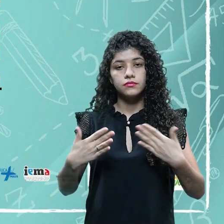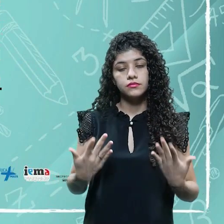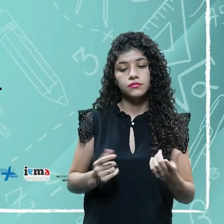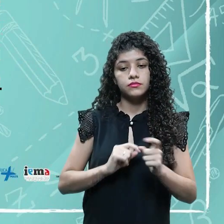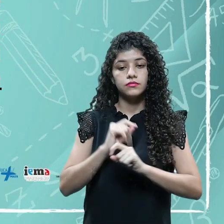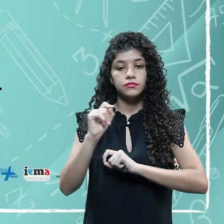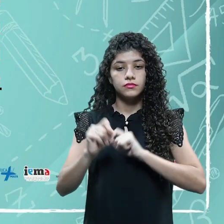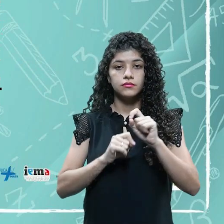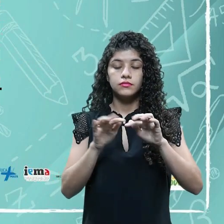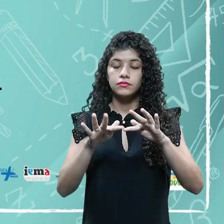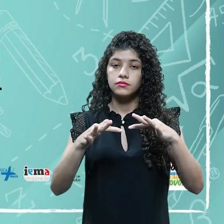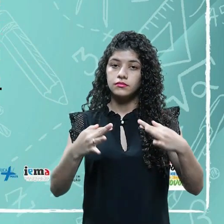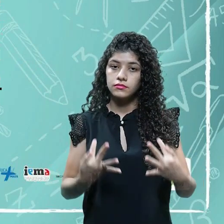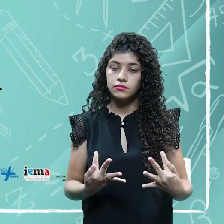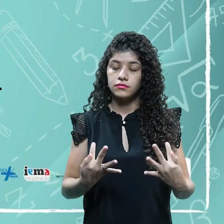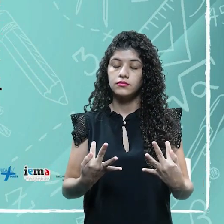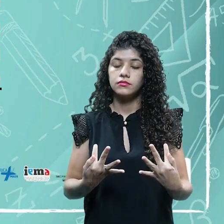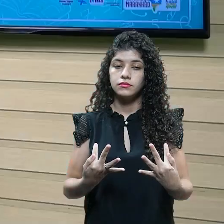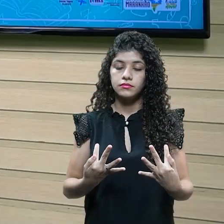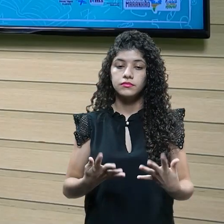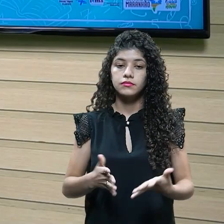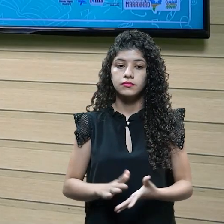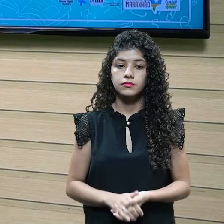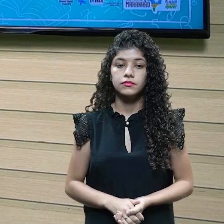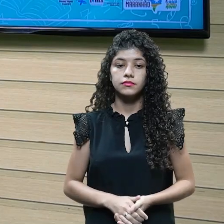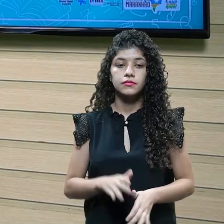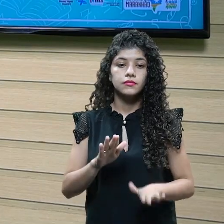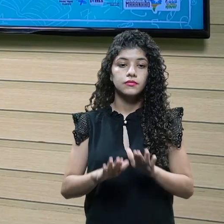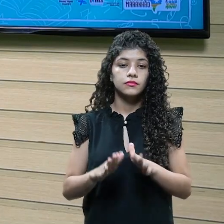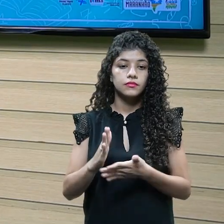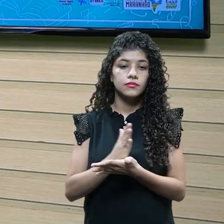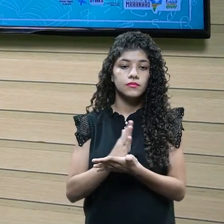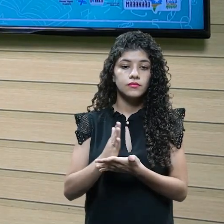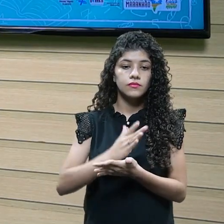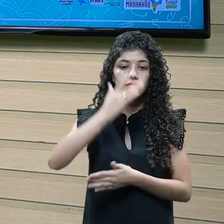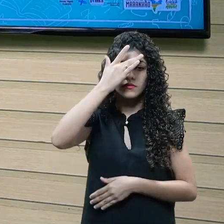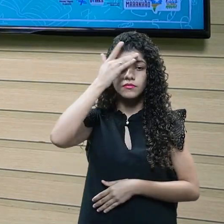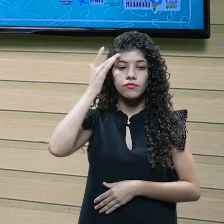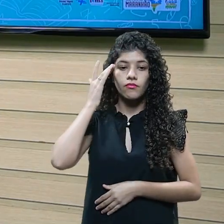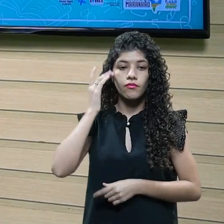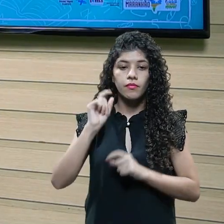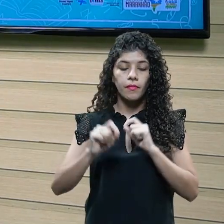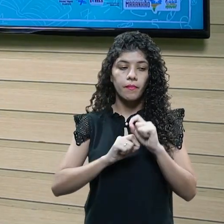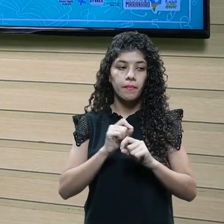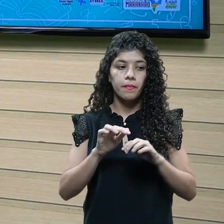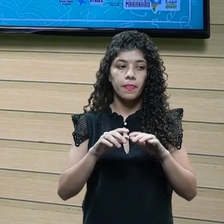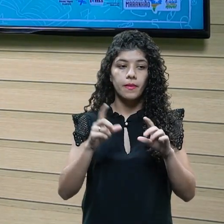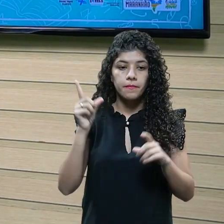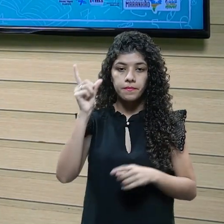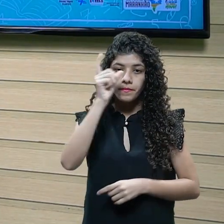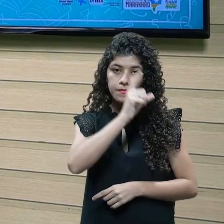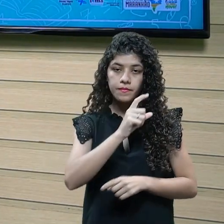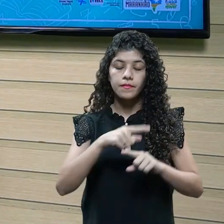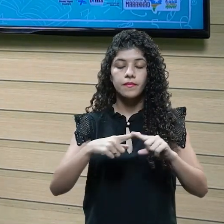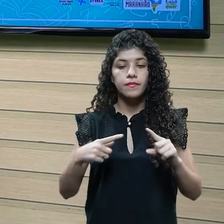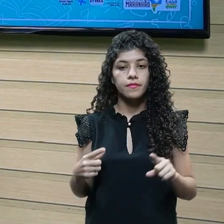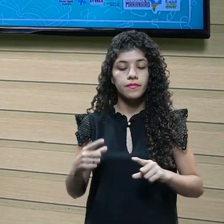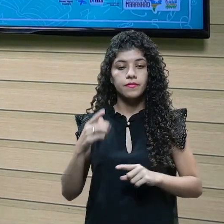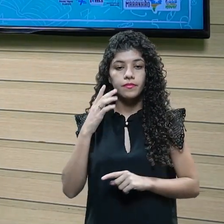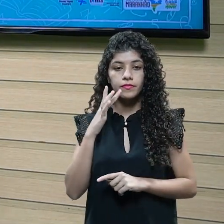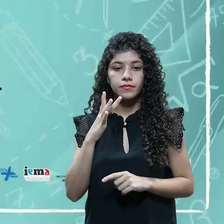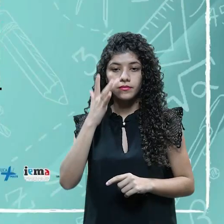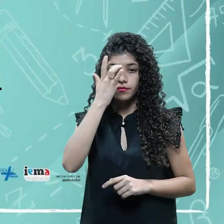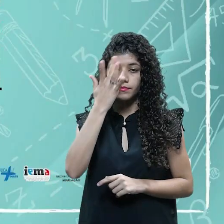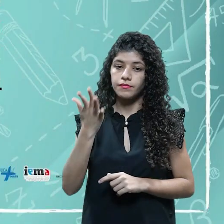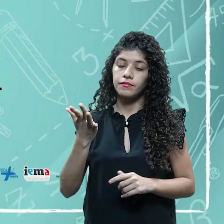roteiro, ele é bem simples, né? Algumas pessoas acham que isso é muito complexo, mas ele é bem simples, né? Então, a primeira atitude